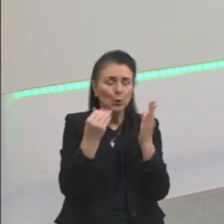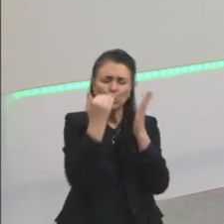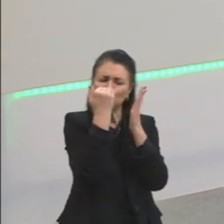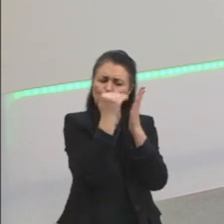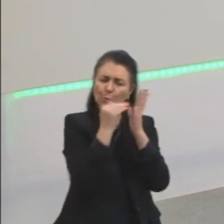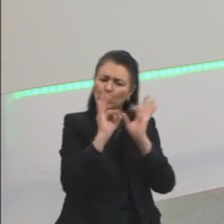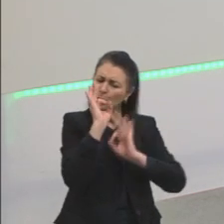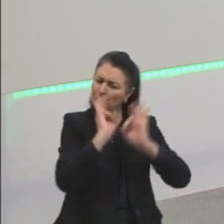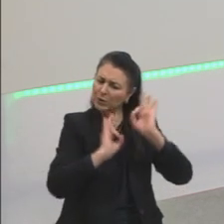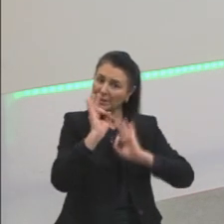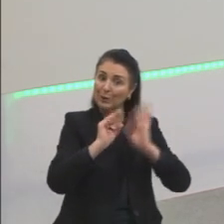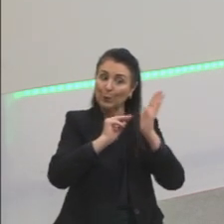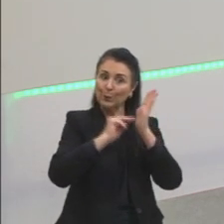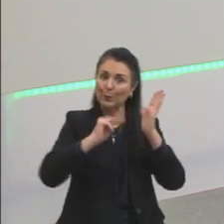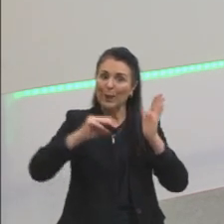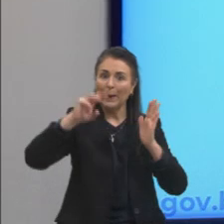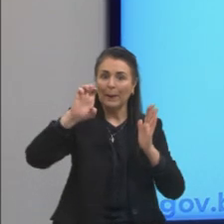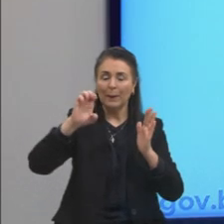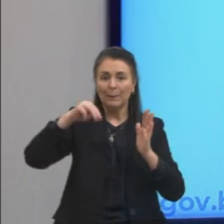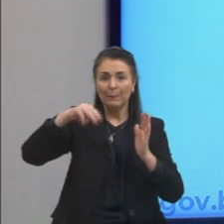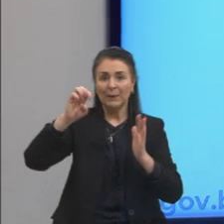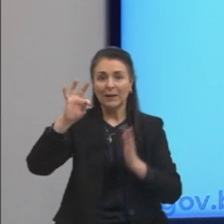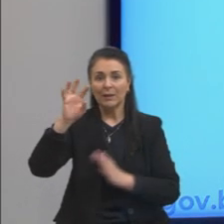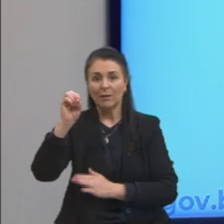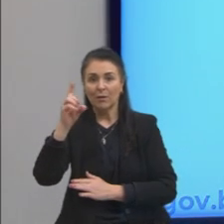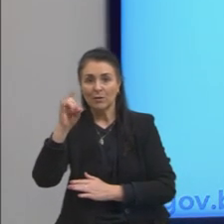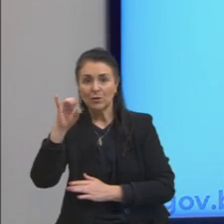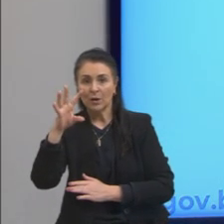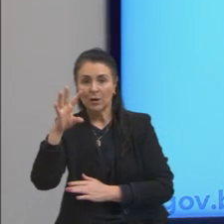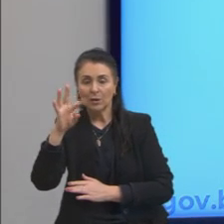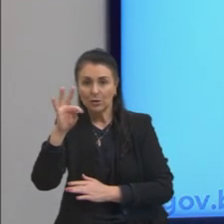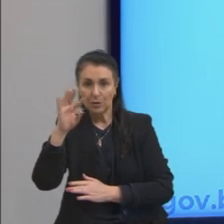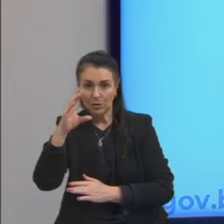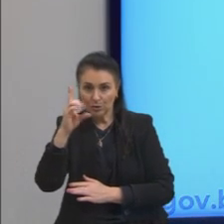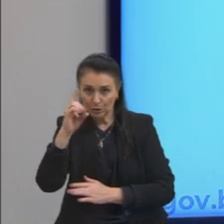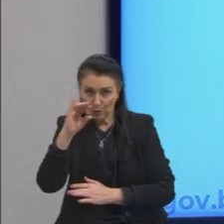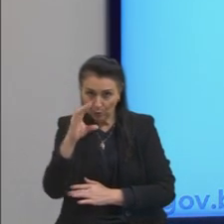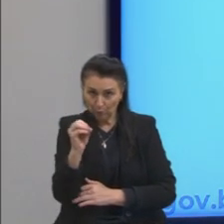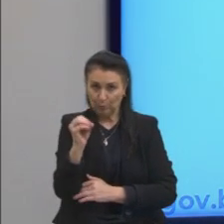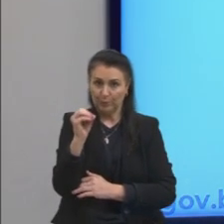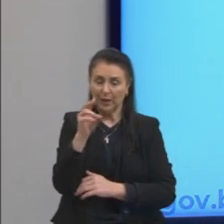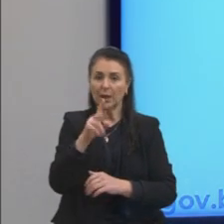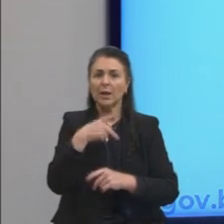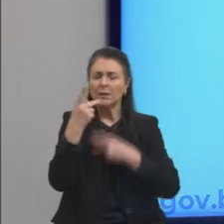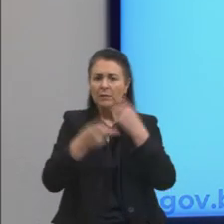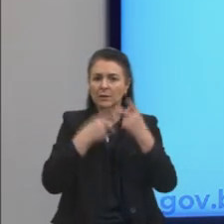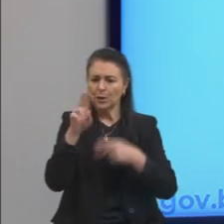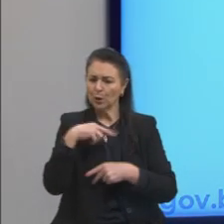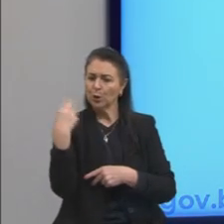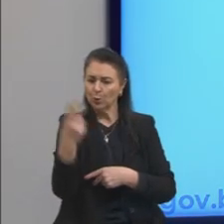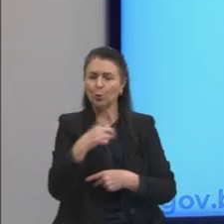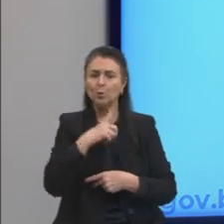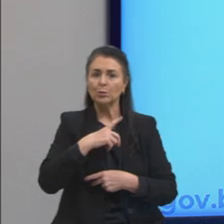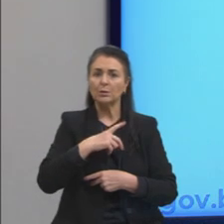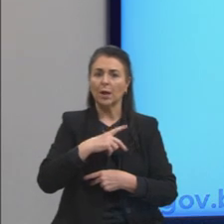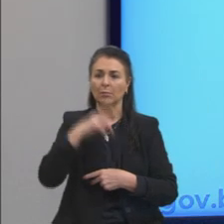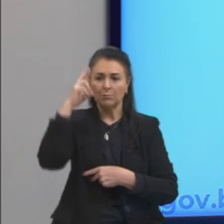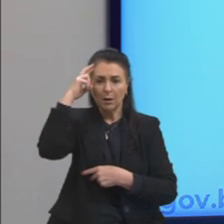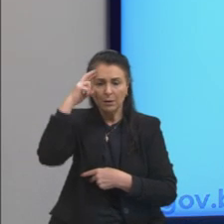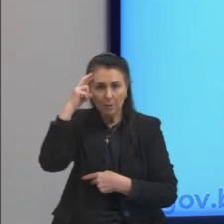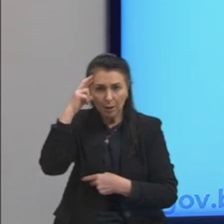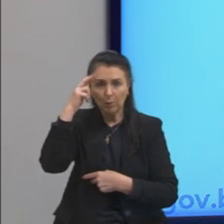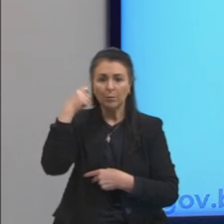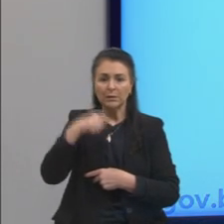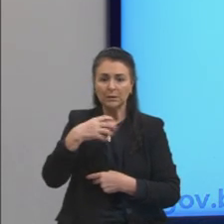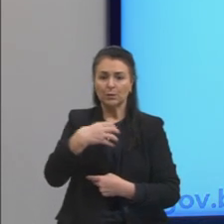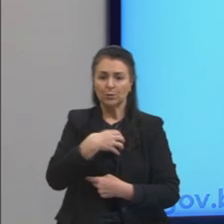racionalistas como os empiristas têm razão, nós precisamos dos sentidos, precisamos da razão para os nossos